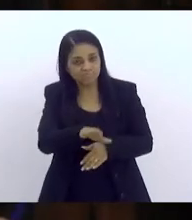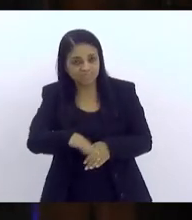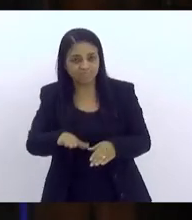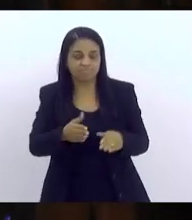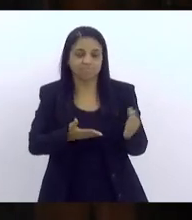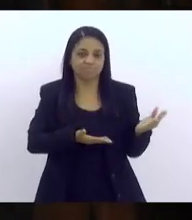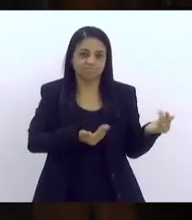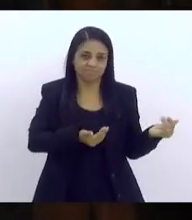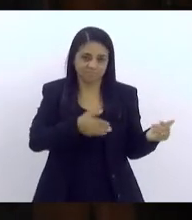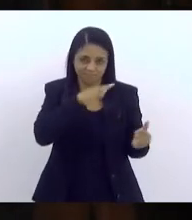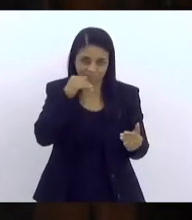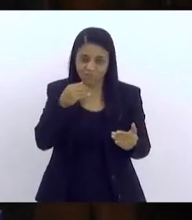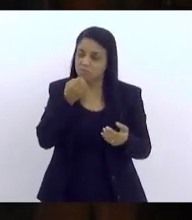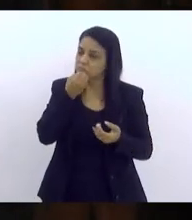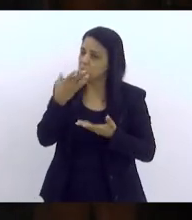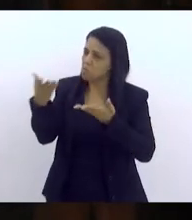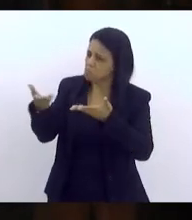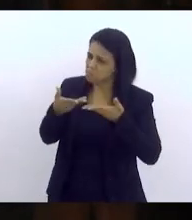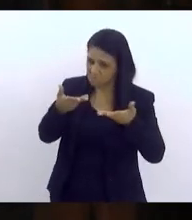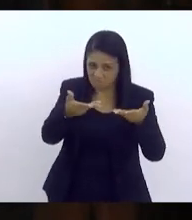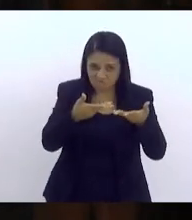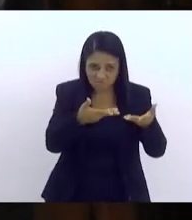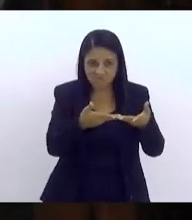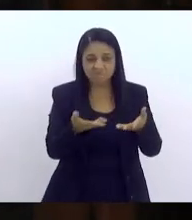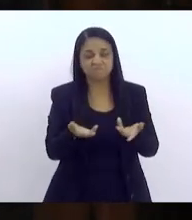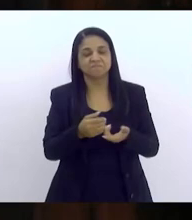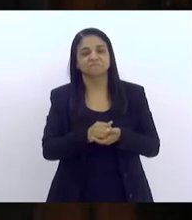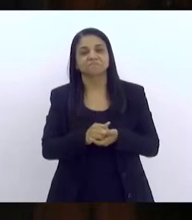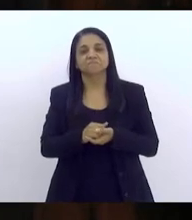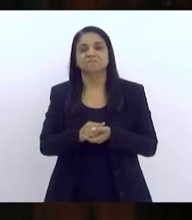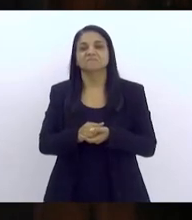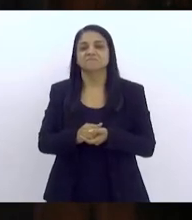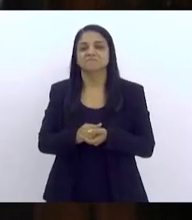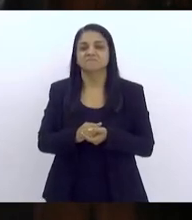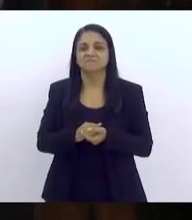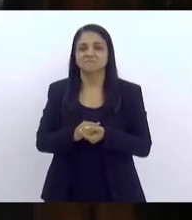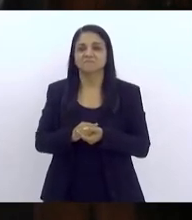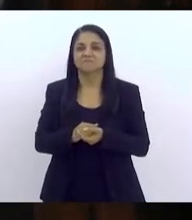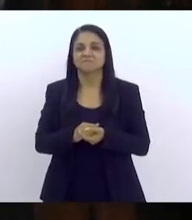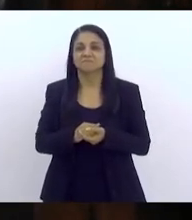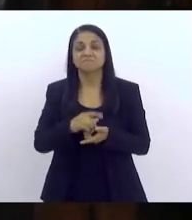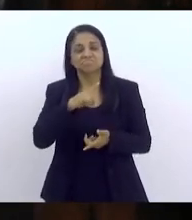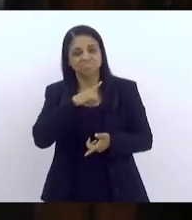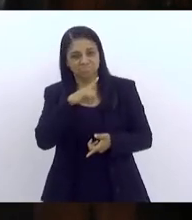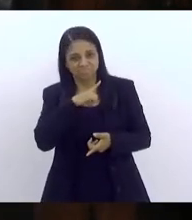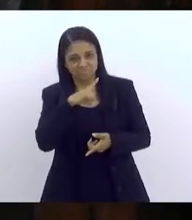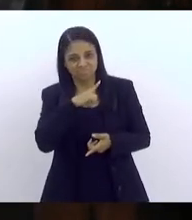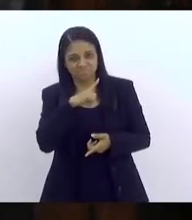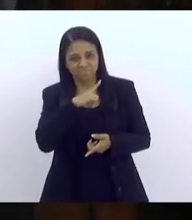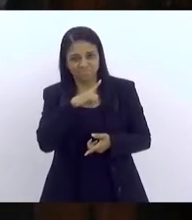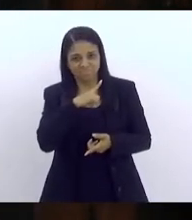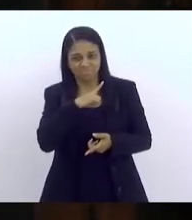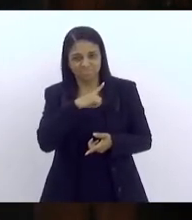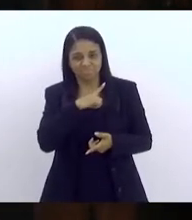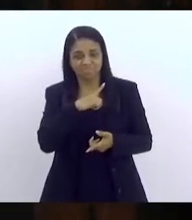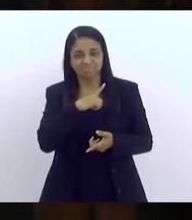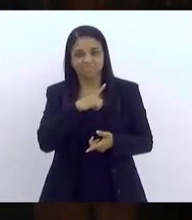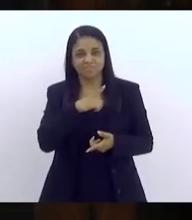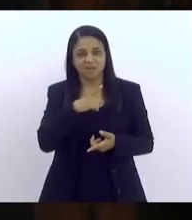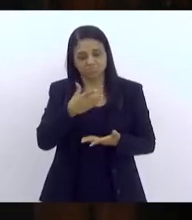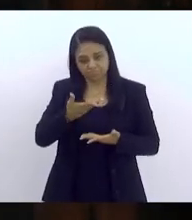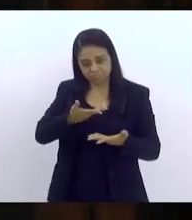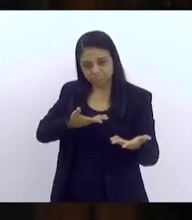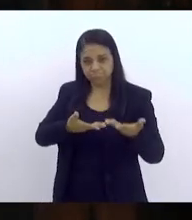sejam todas muito bem-vindas. Nós vamos ter, para a nossa dinâmica,